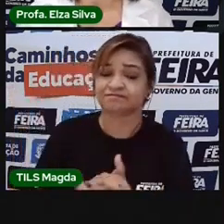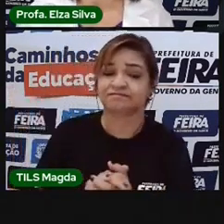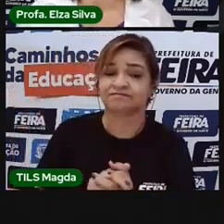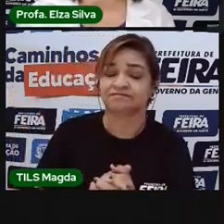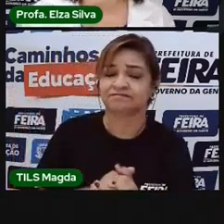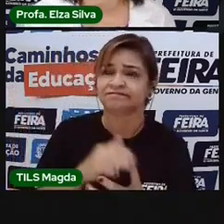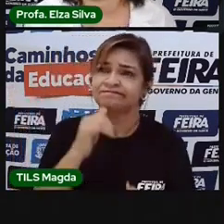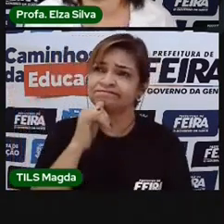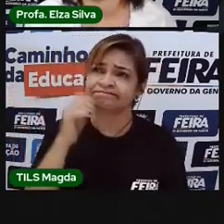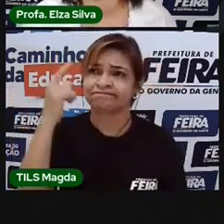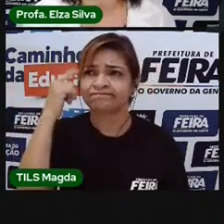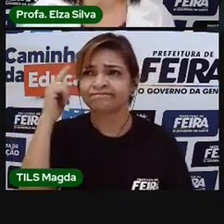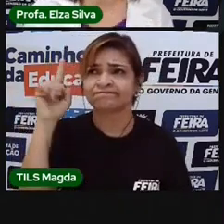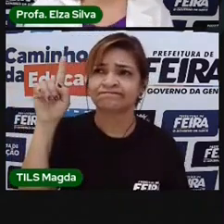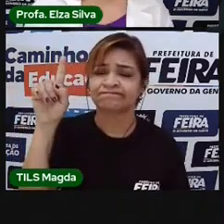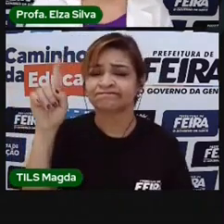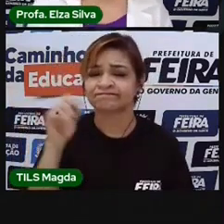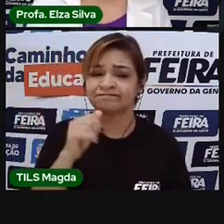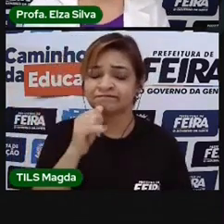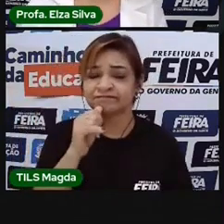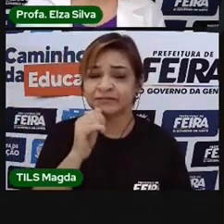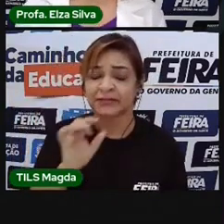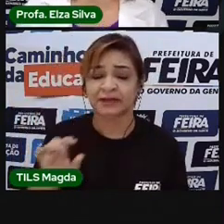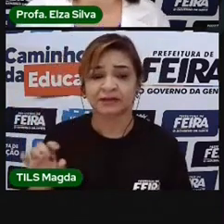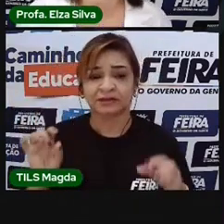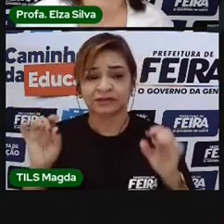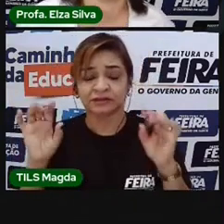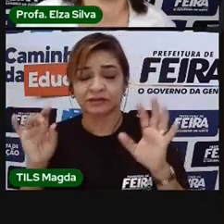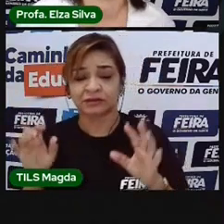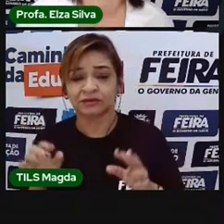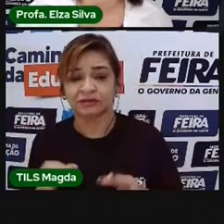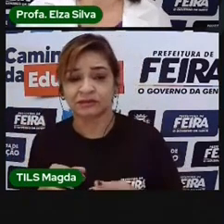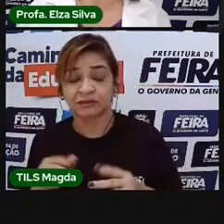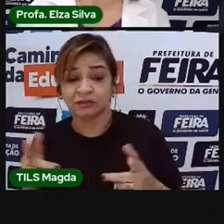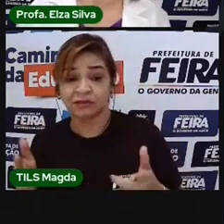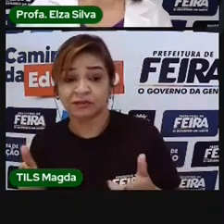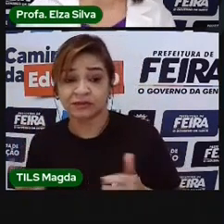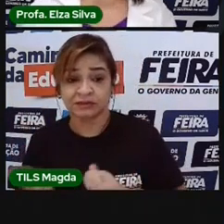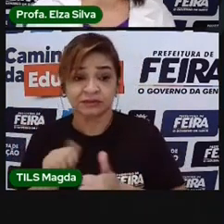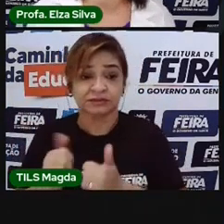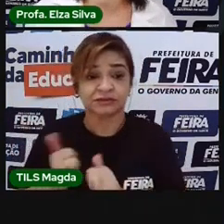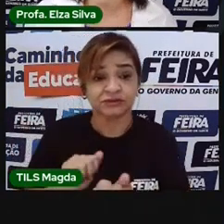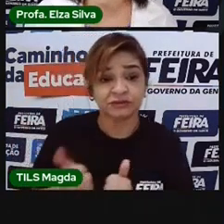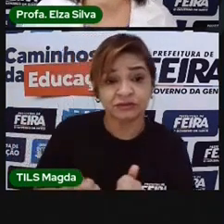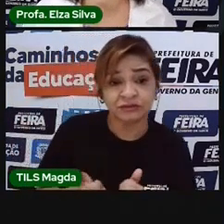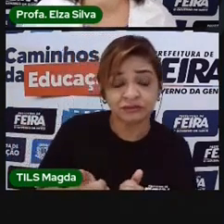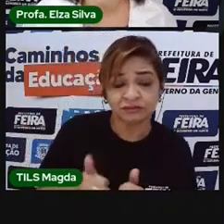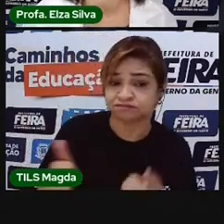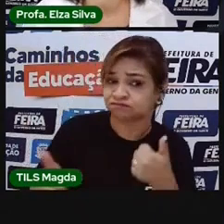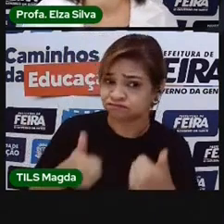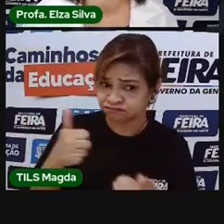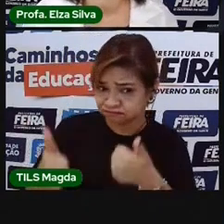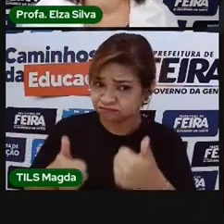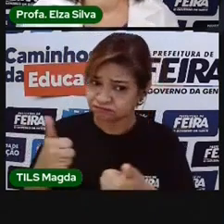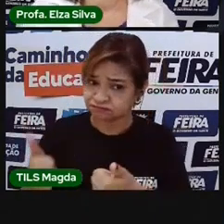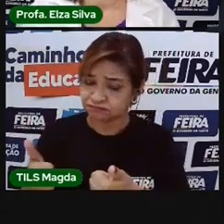ah, eu vou fazer uma nuvem de palavras somente com termos que eu utilizo no jogo, no game. Excelente!